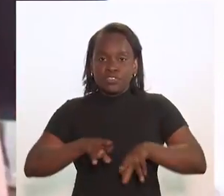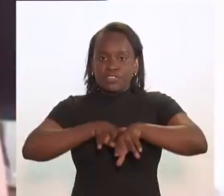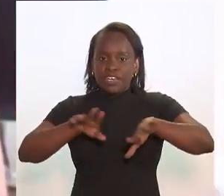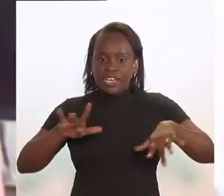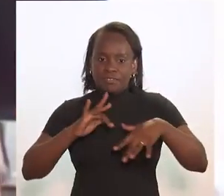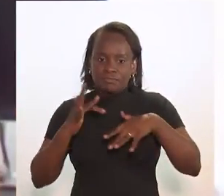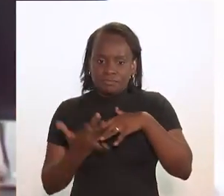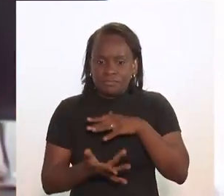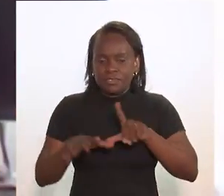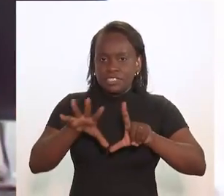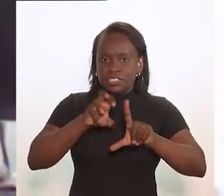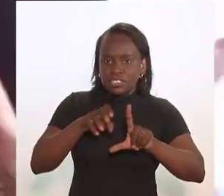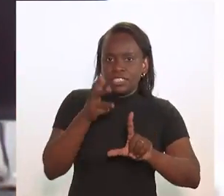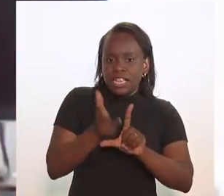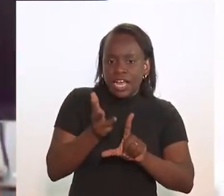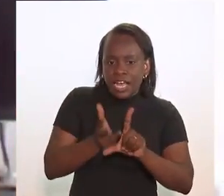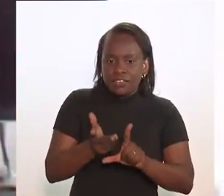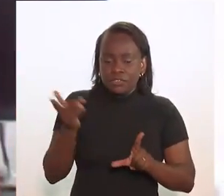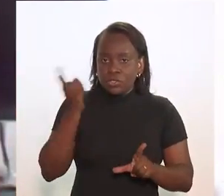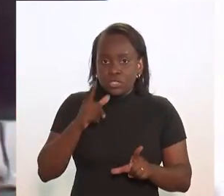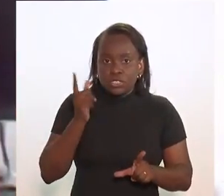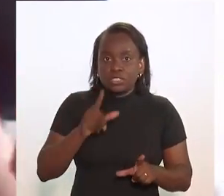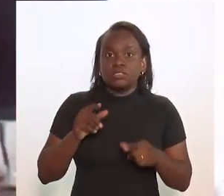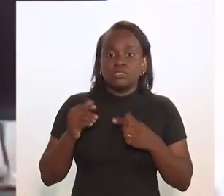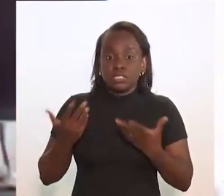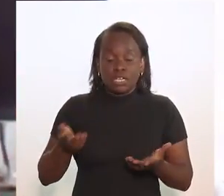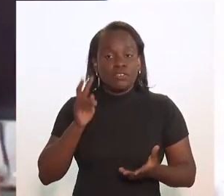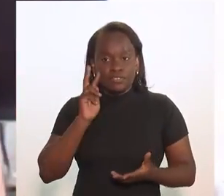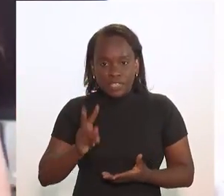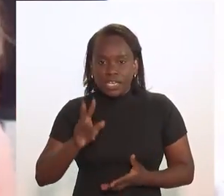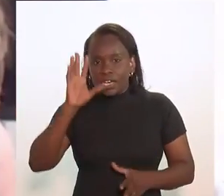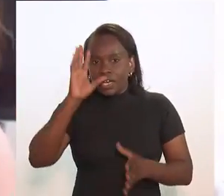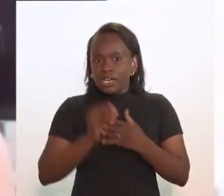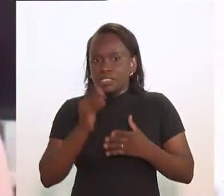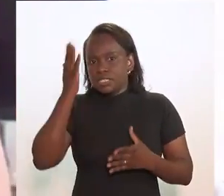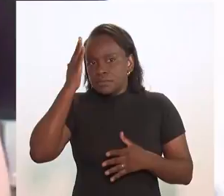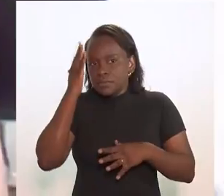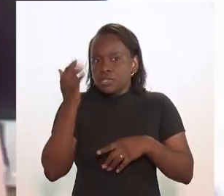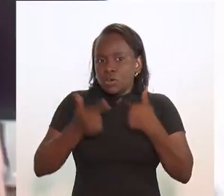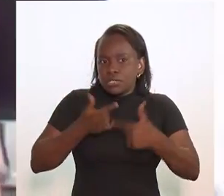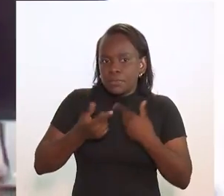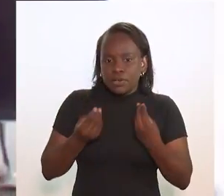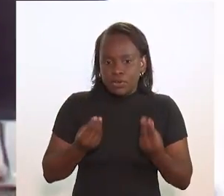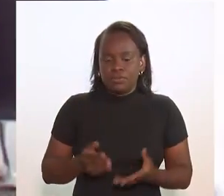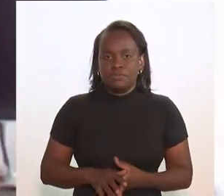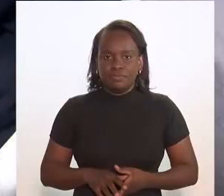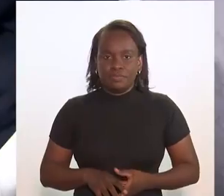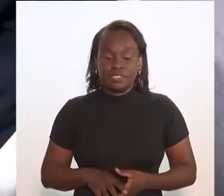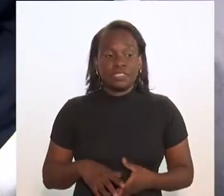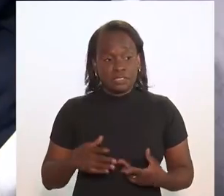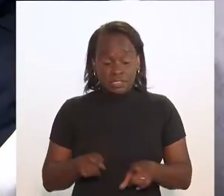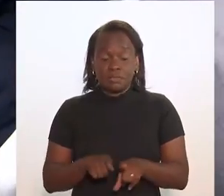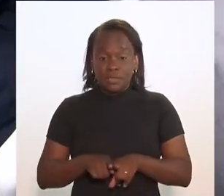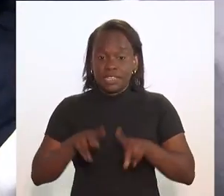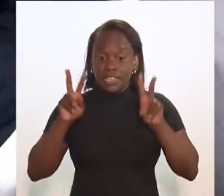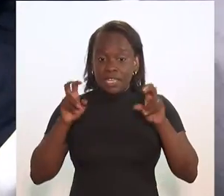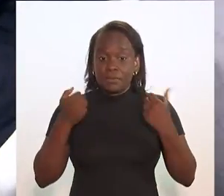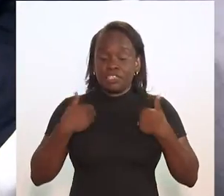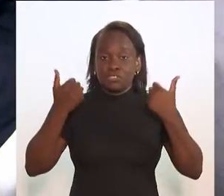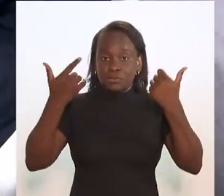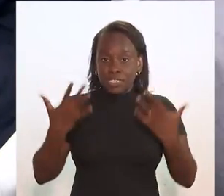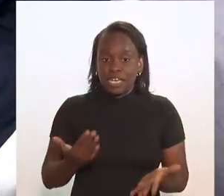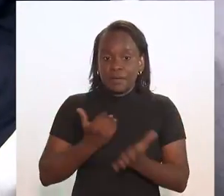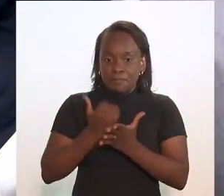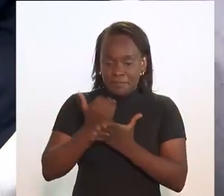plataformas de streaming e lives foram consumidas. Então, é um canal interessante para a gente trabalhar assim. E é um tema que eu quero